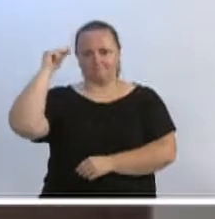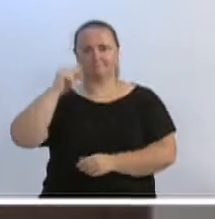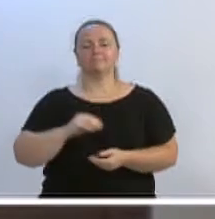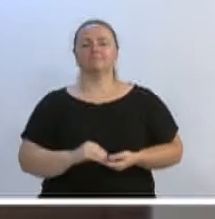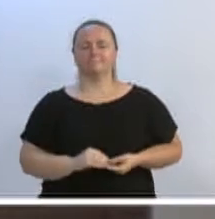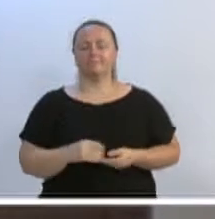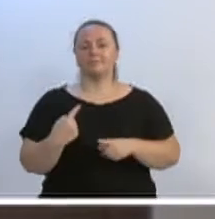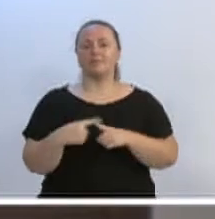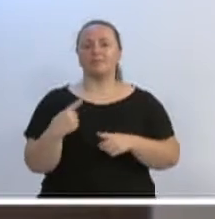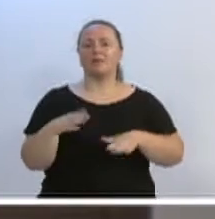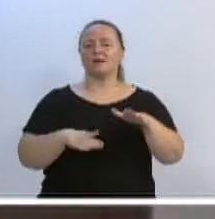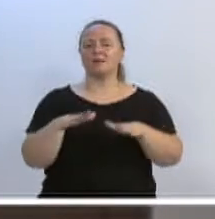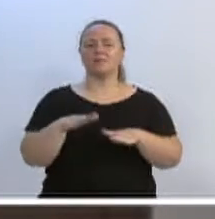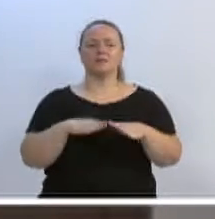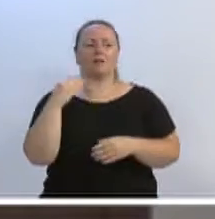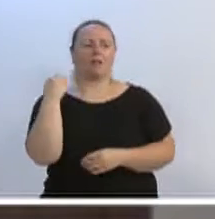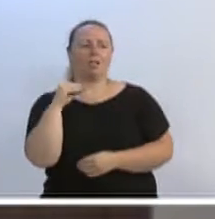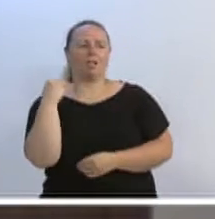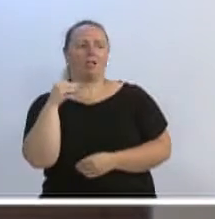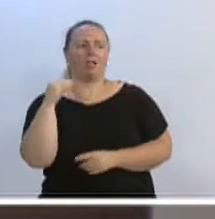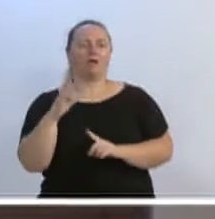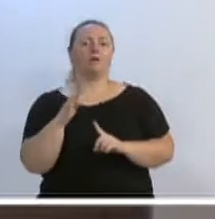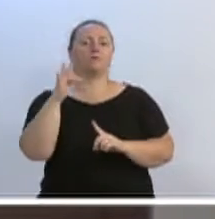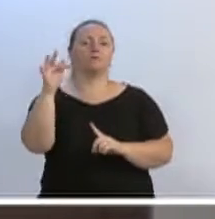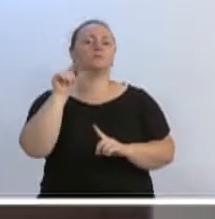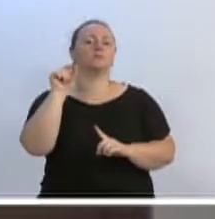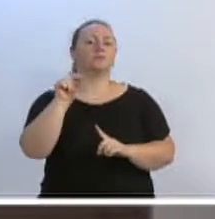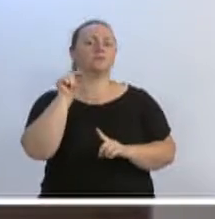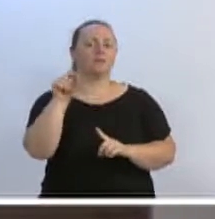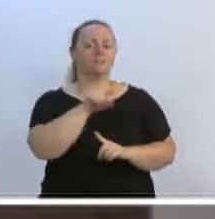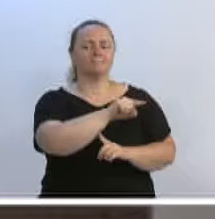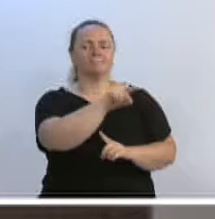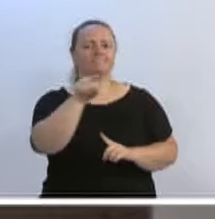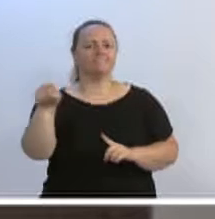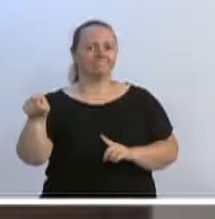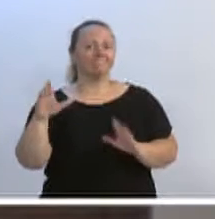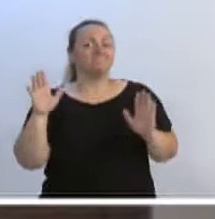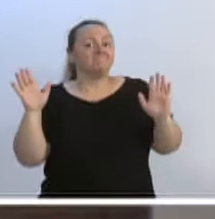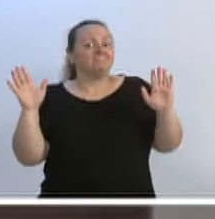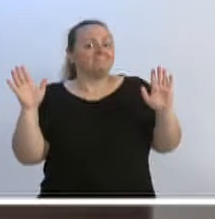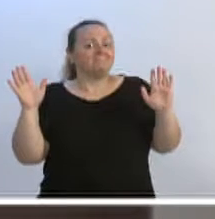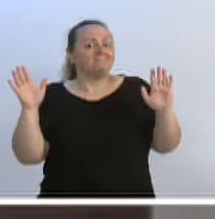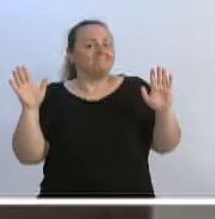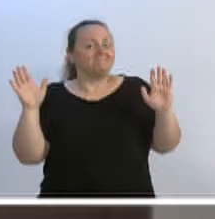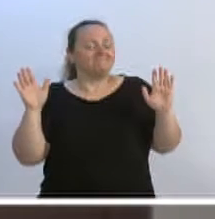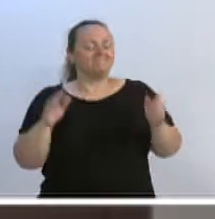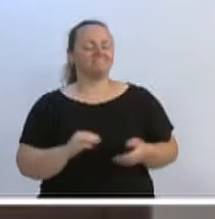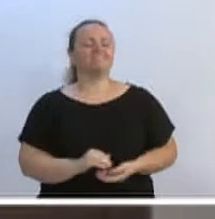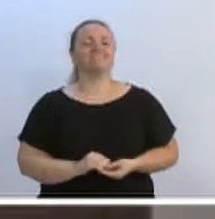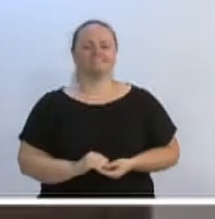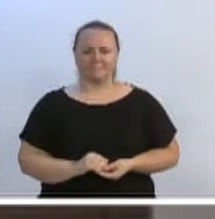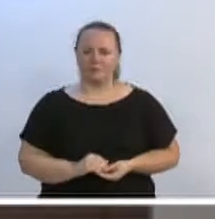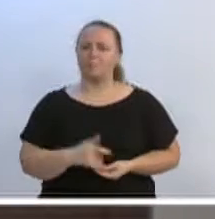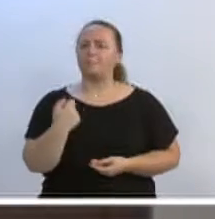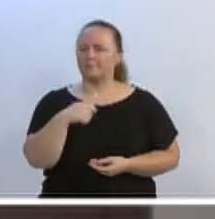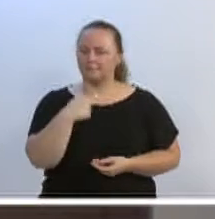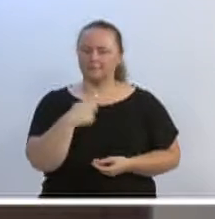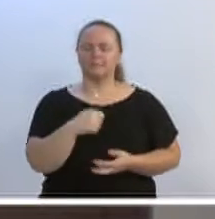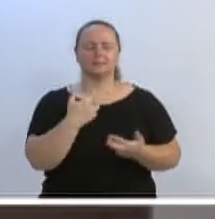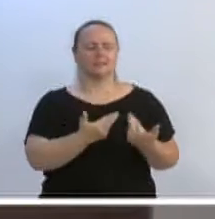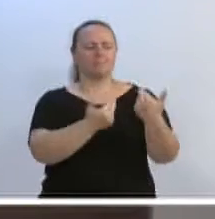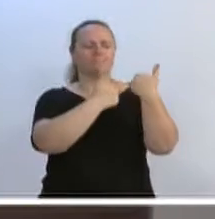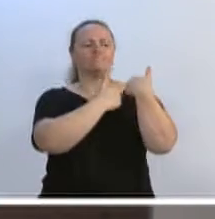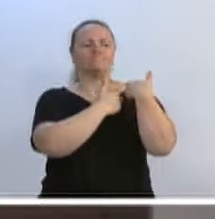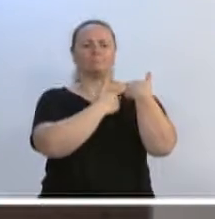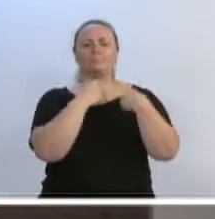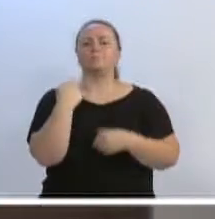demagógica, porque lá na frente a gestão vai cobrar de todos ou de possível prefeito que estiver lá também. Então, temos que ser muito responsáveis nisso. E